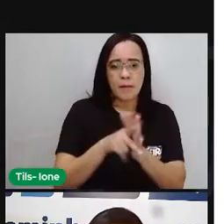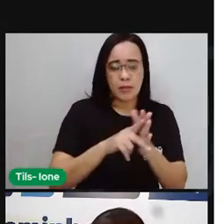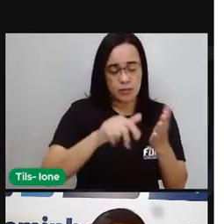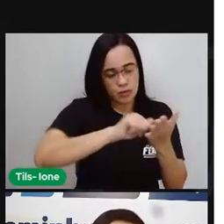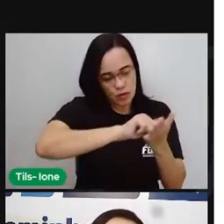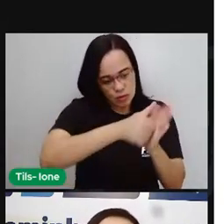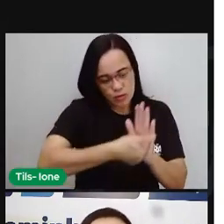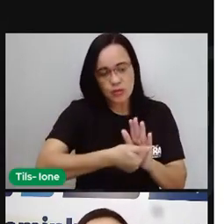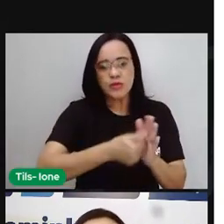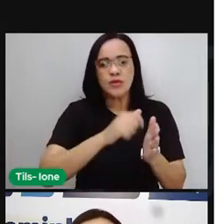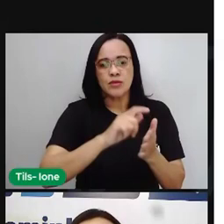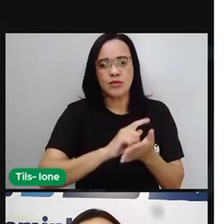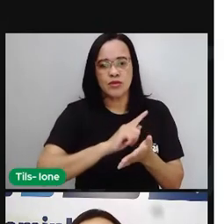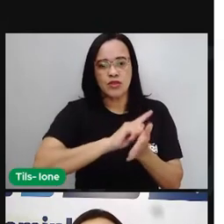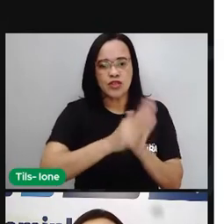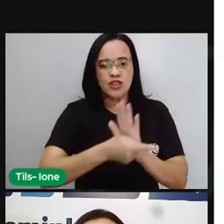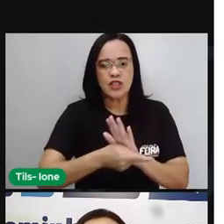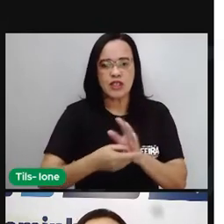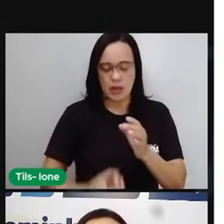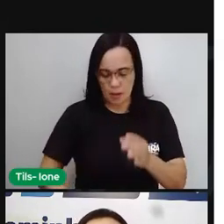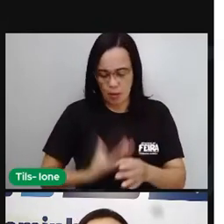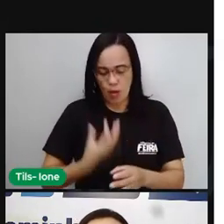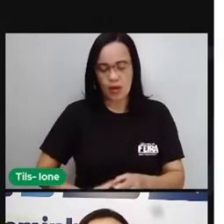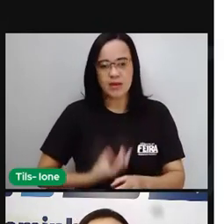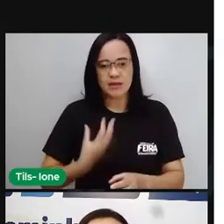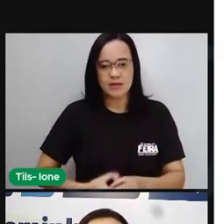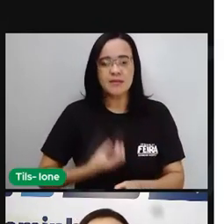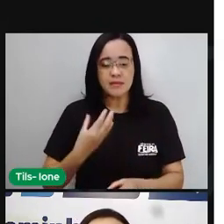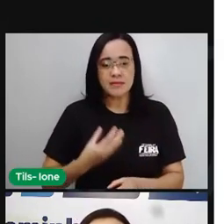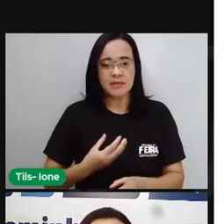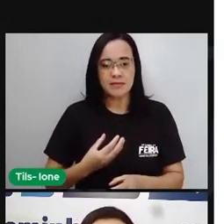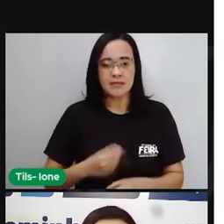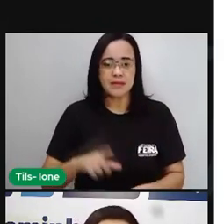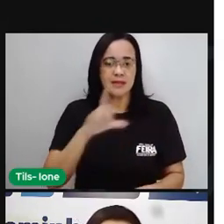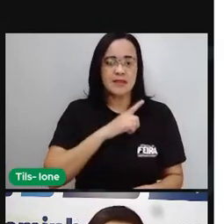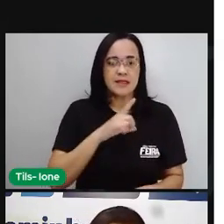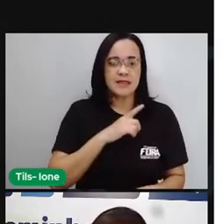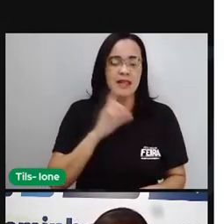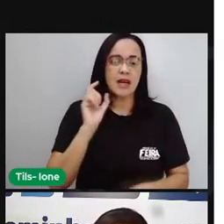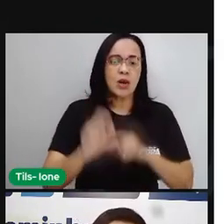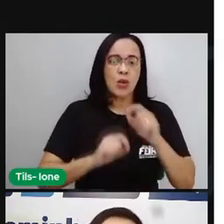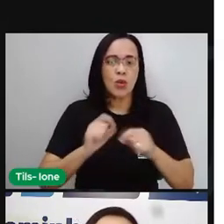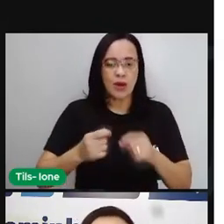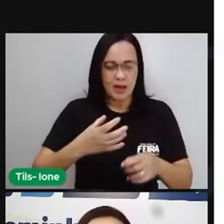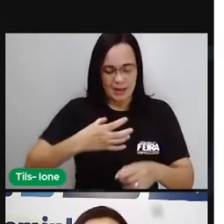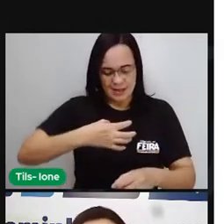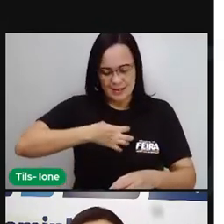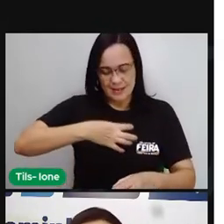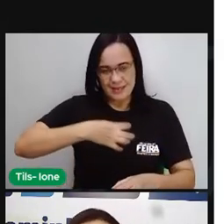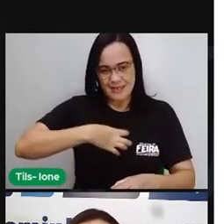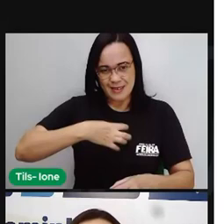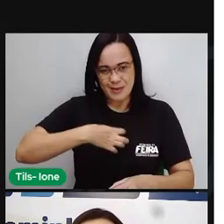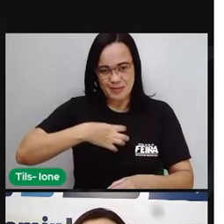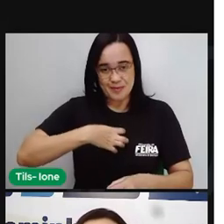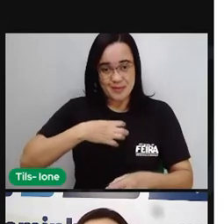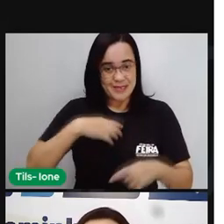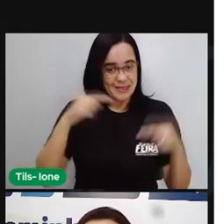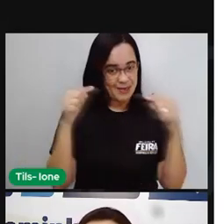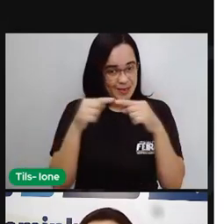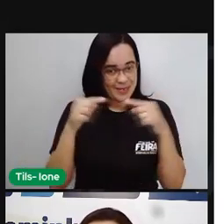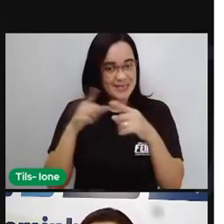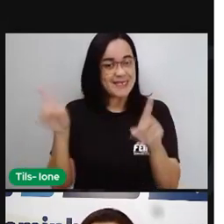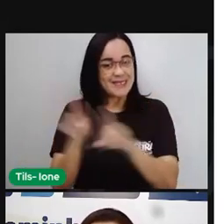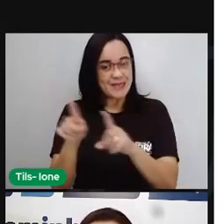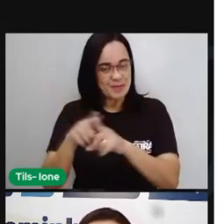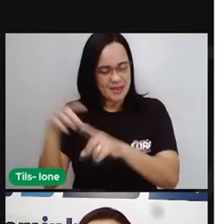poesia e cuja apresentação tem a finalidade de manifestar sentimento e emoção. Lembrando aí